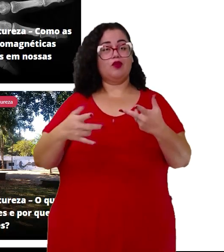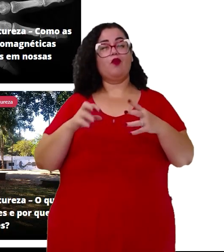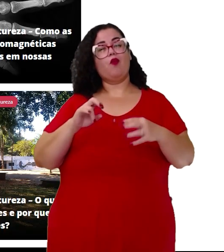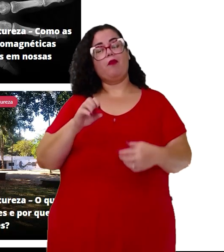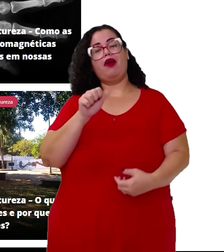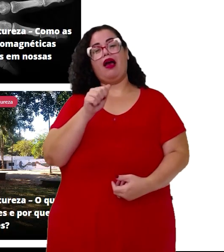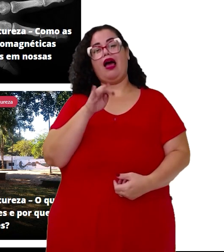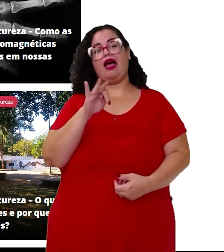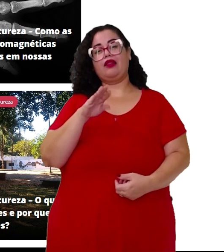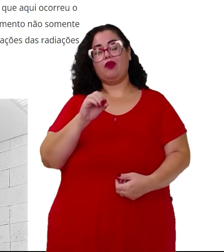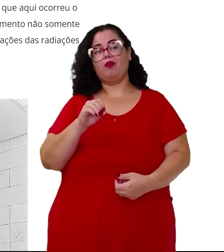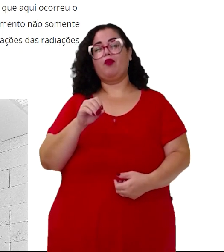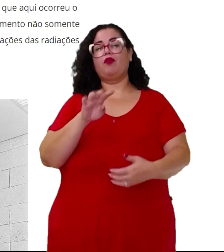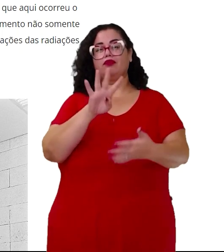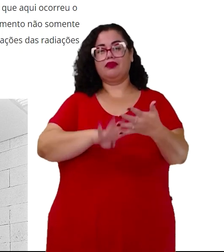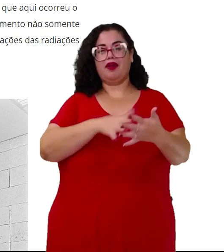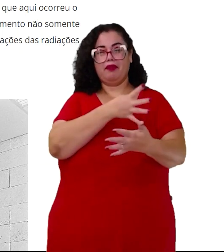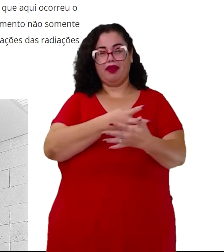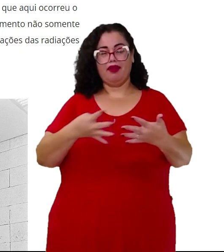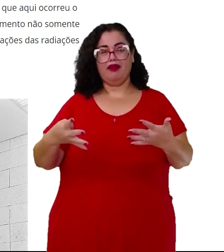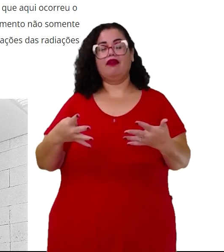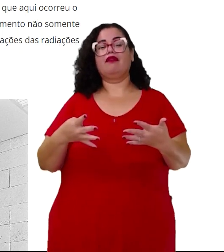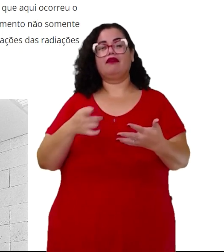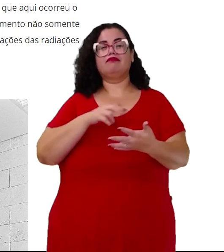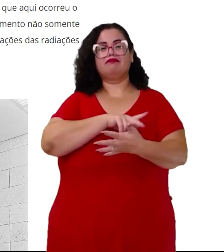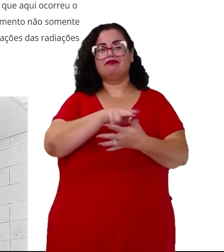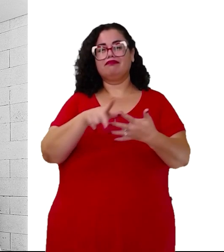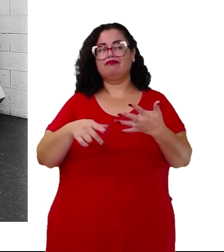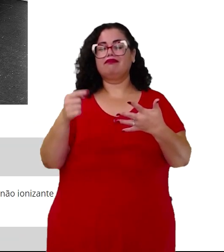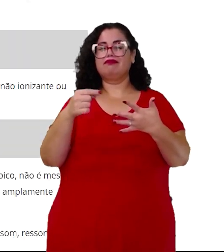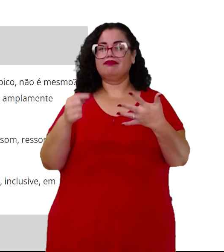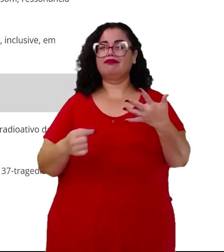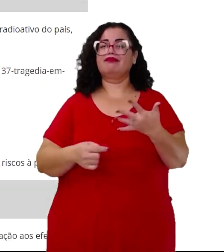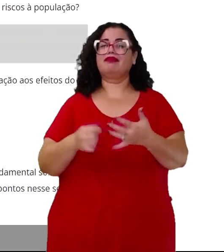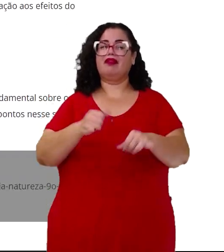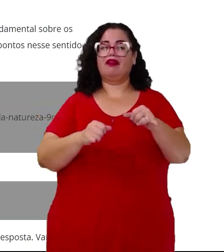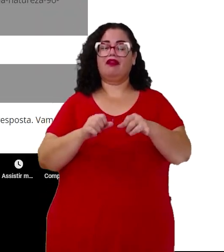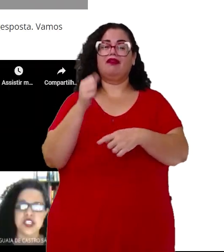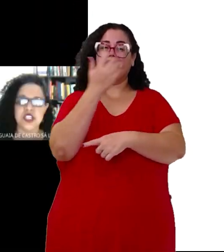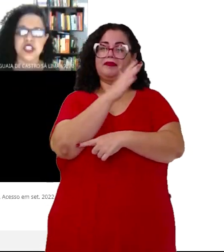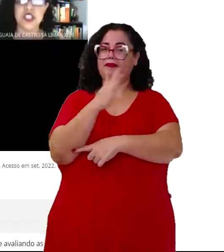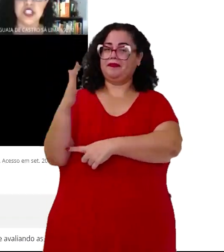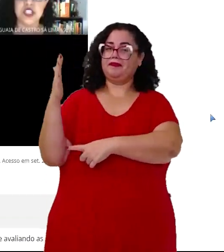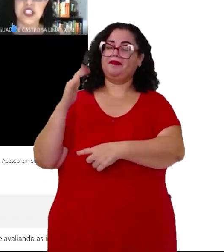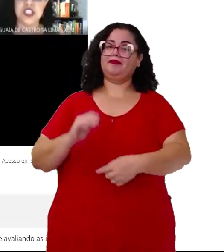átomo, tabela periódica, alguns elementos químicos e meio ambiente.